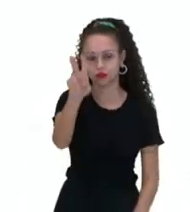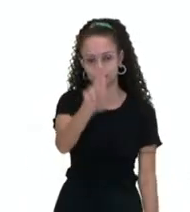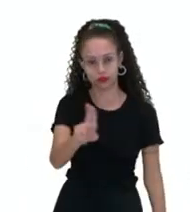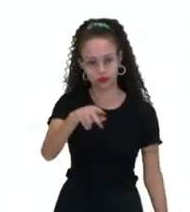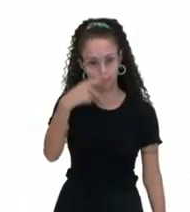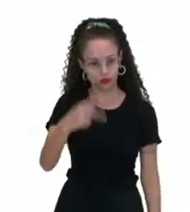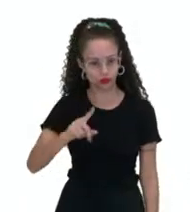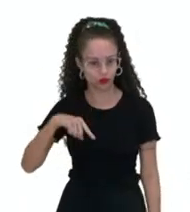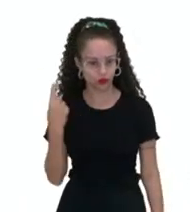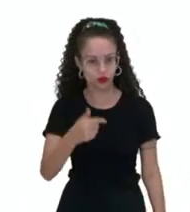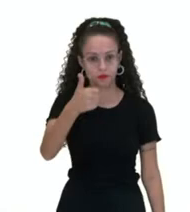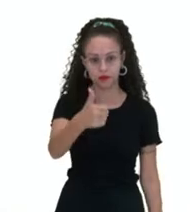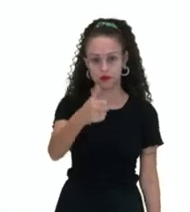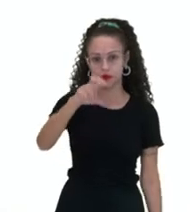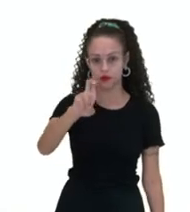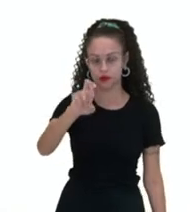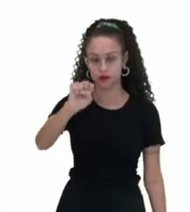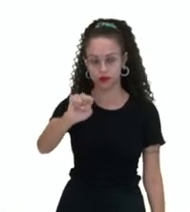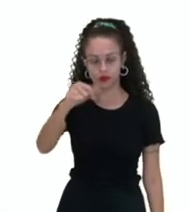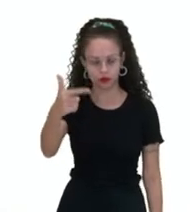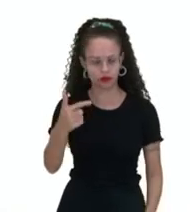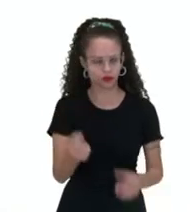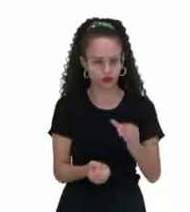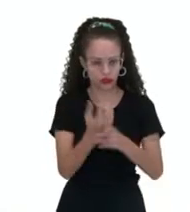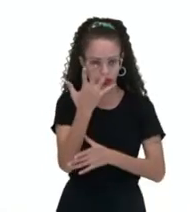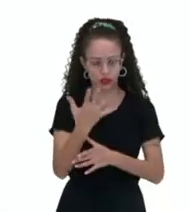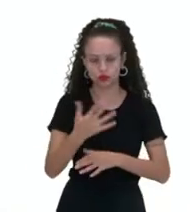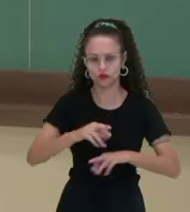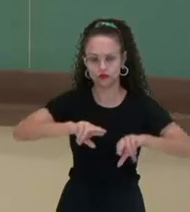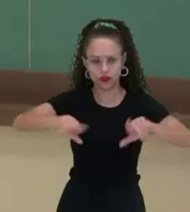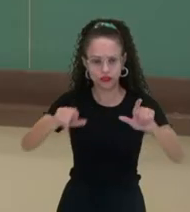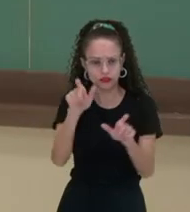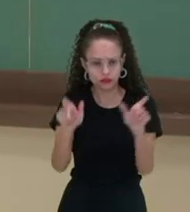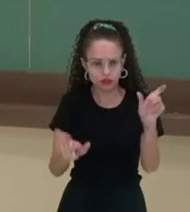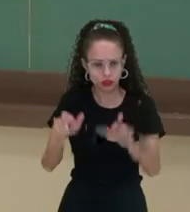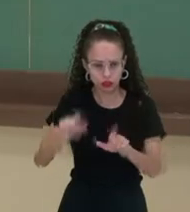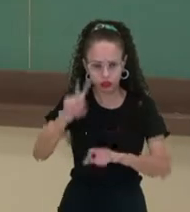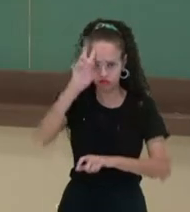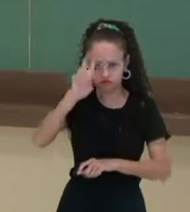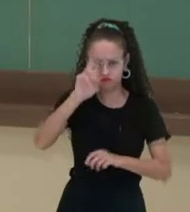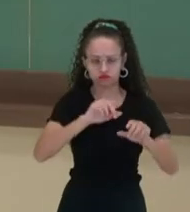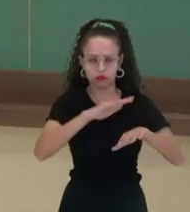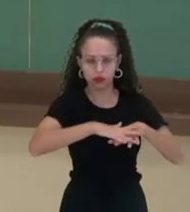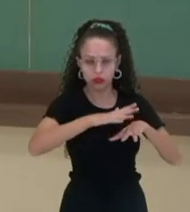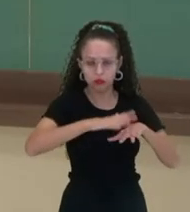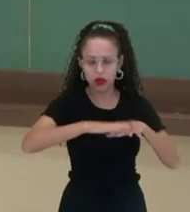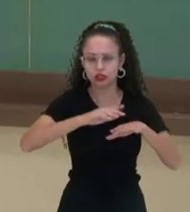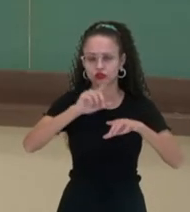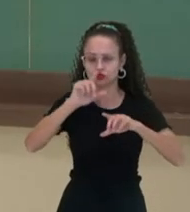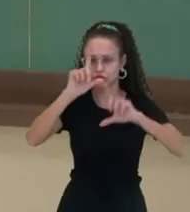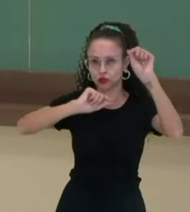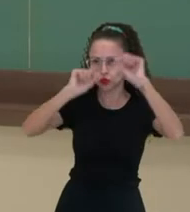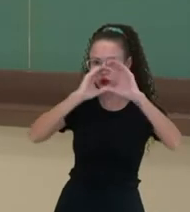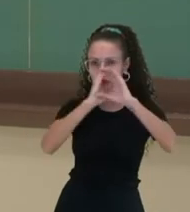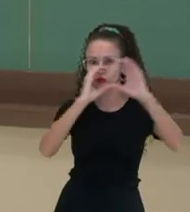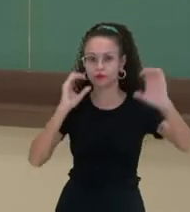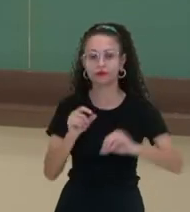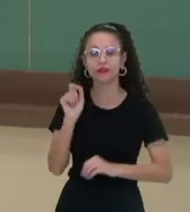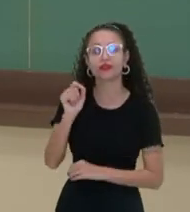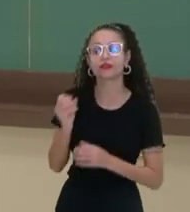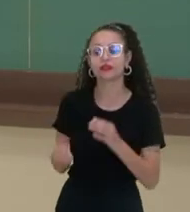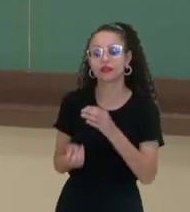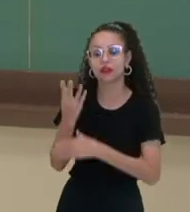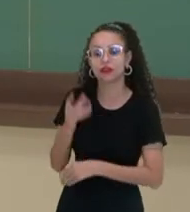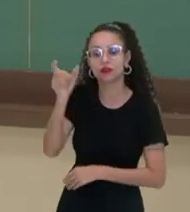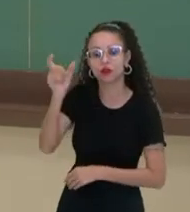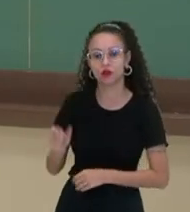1582, vários matemáticos, astrônomos, instituído pelo Papa Gregório XIII, por isso